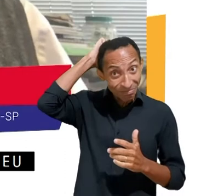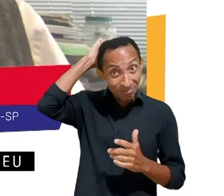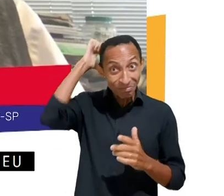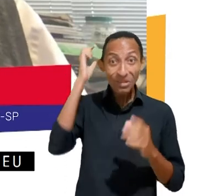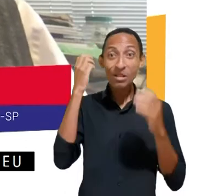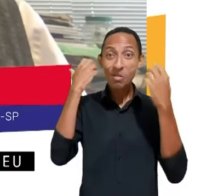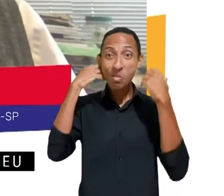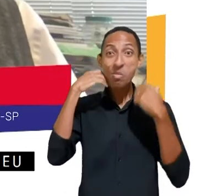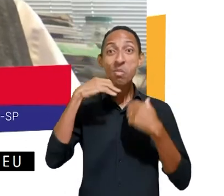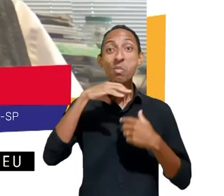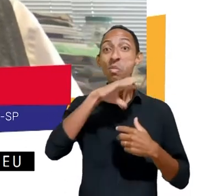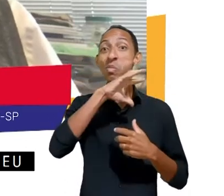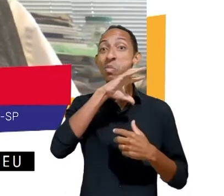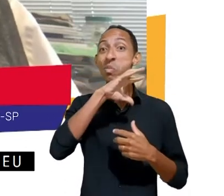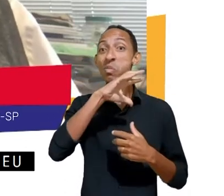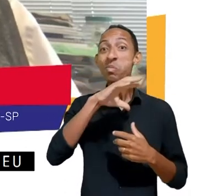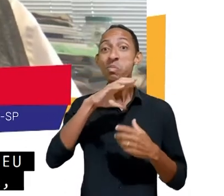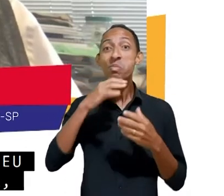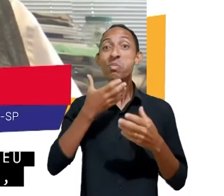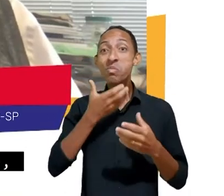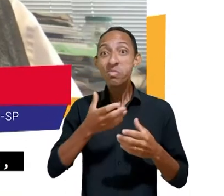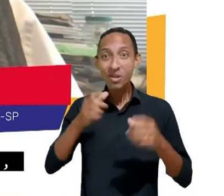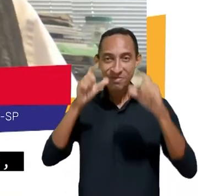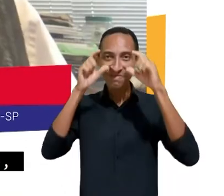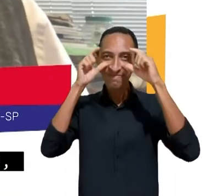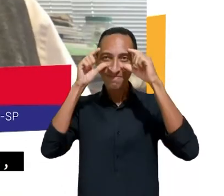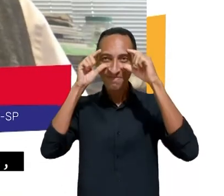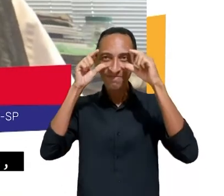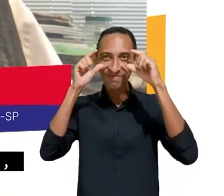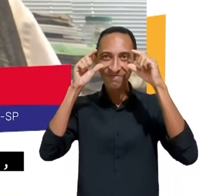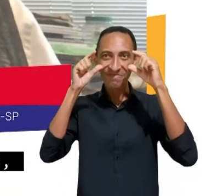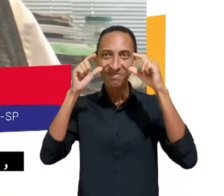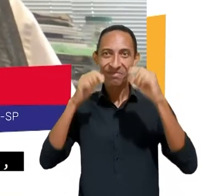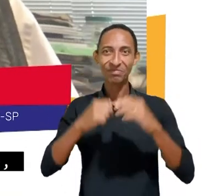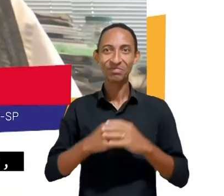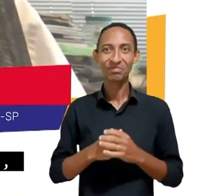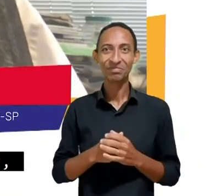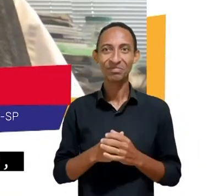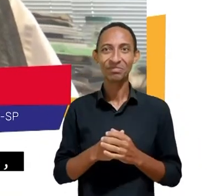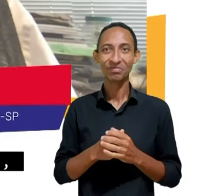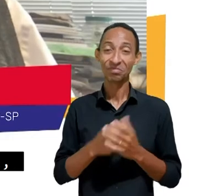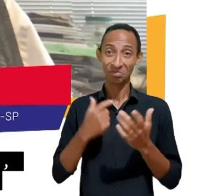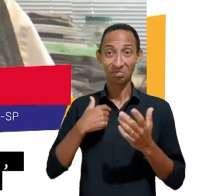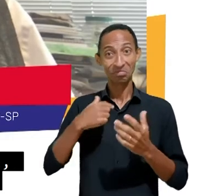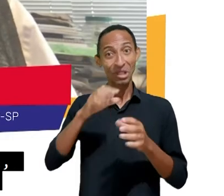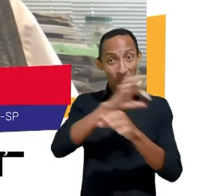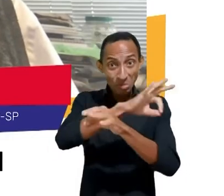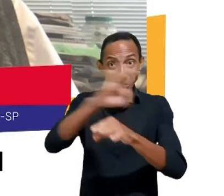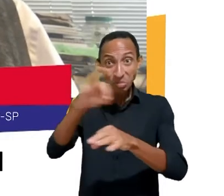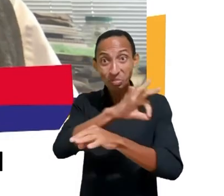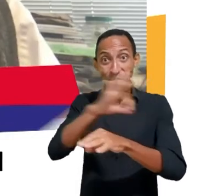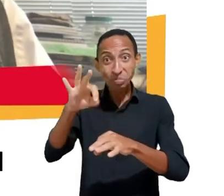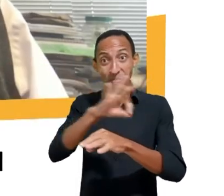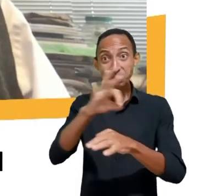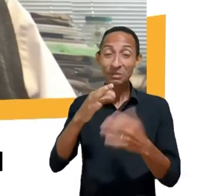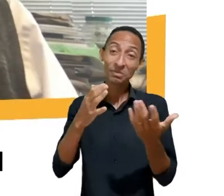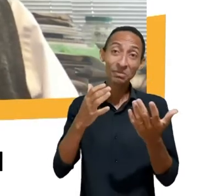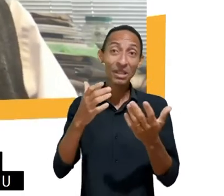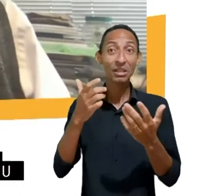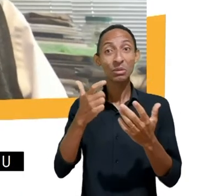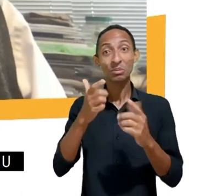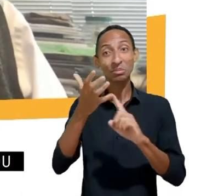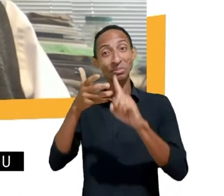razoavelmente grande, óculos também e sou engenheiro e é basicamente isso. acho que não tem nada de muito especial. Estou no NIC,